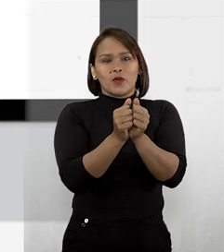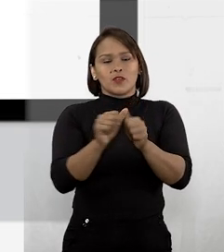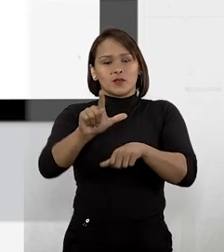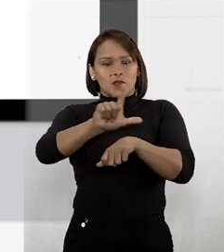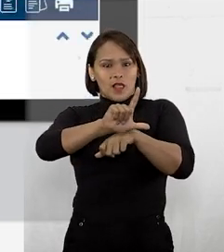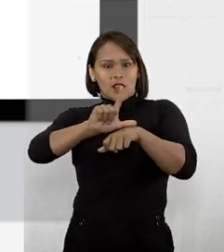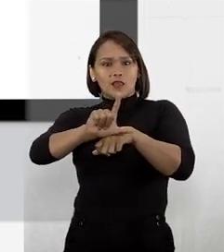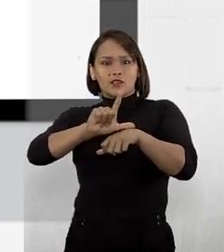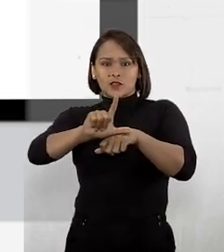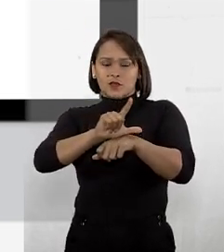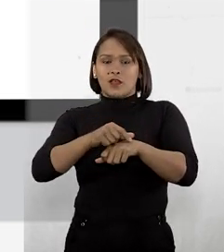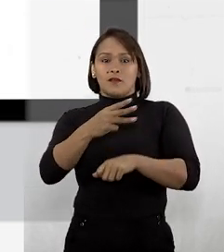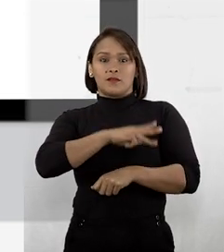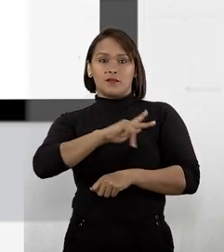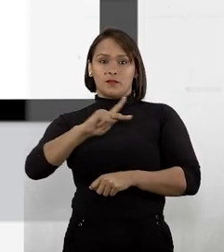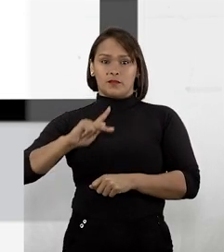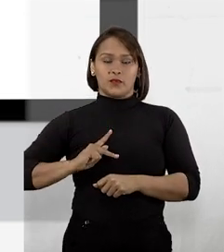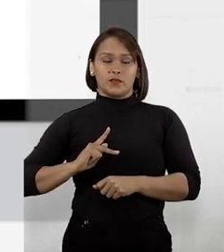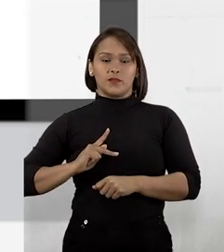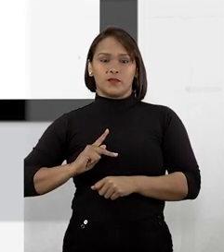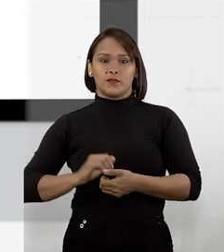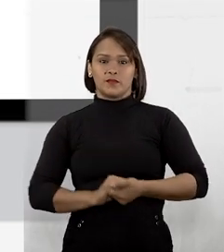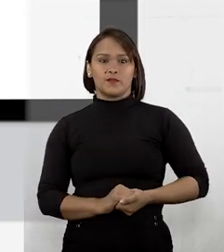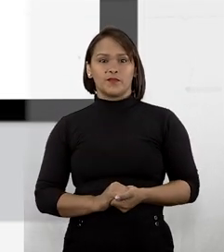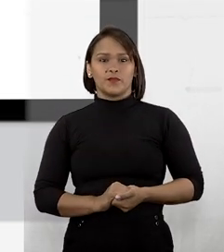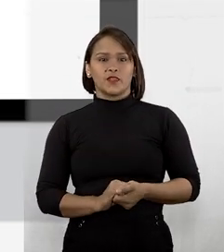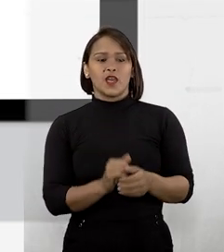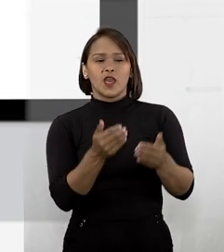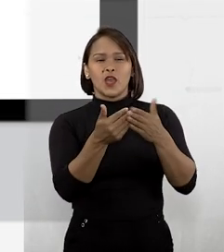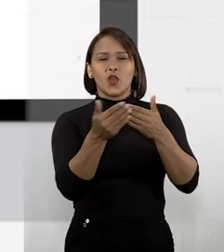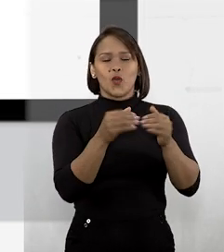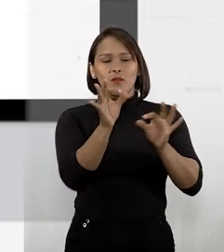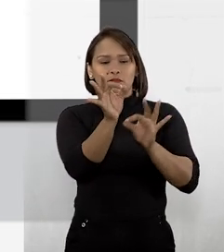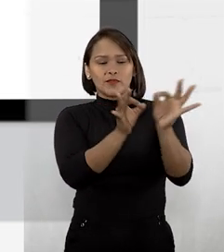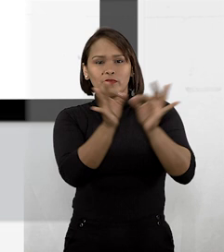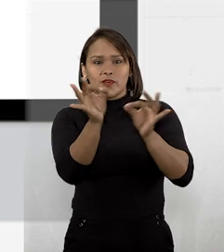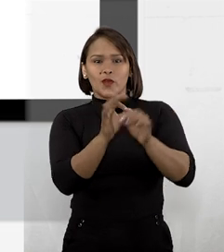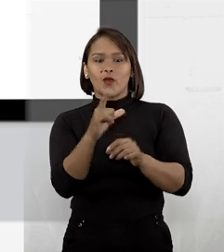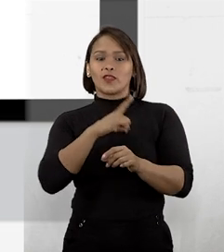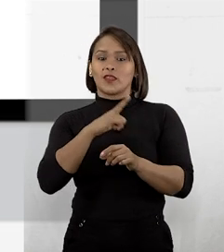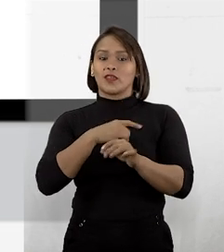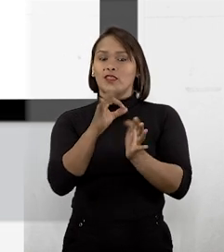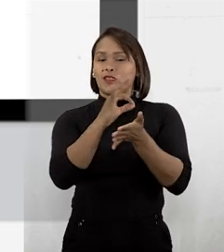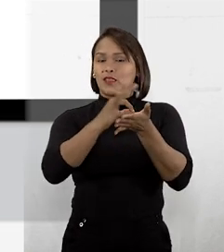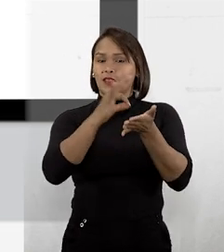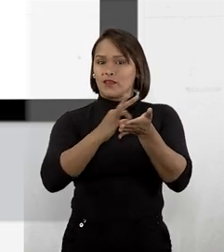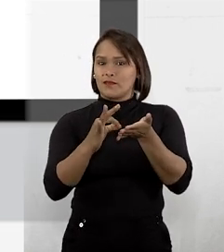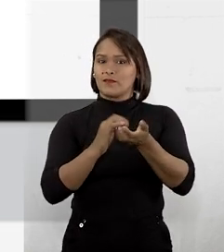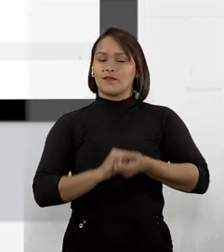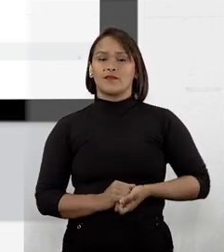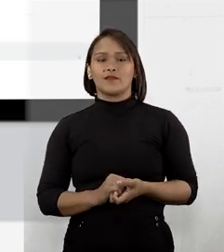Legitimidade e Ministério Público, em qualquer ordem e que estejam inscritos.